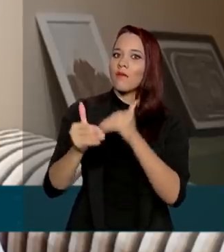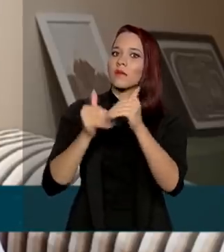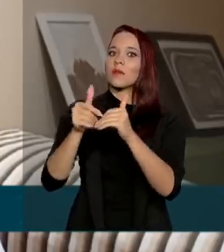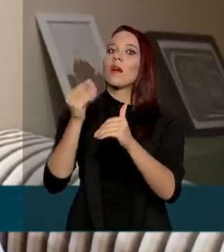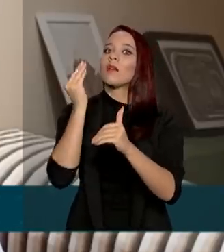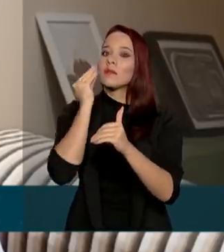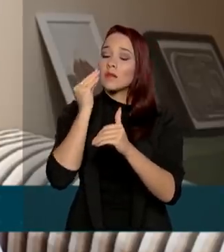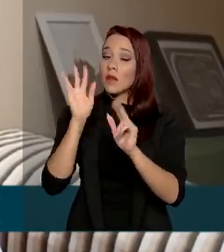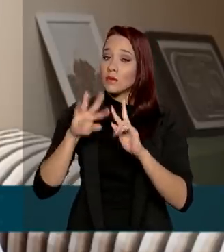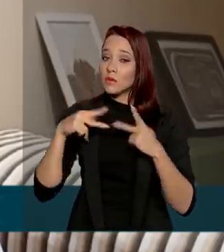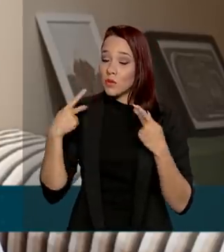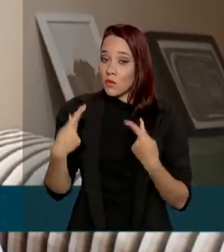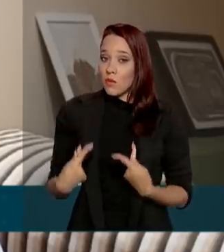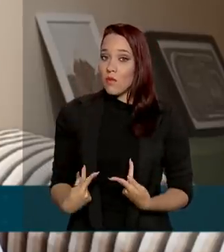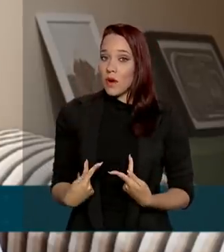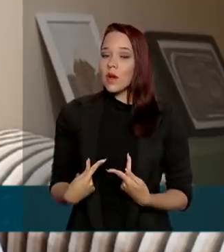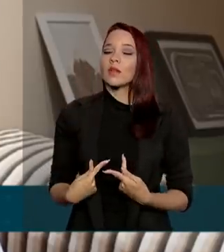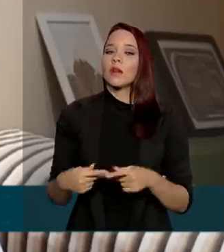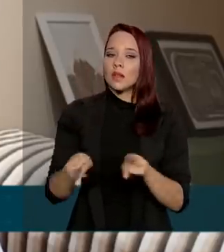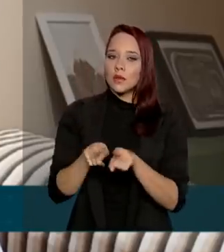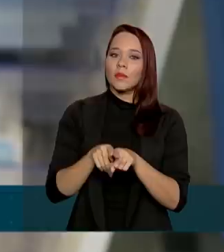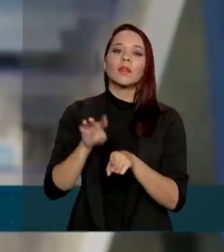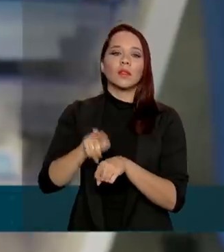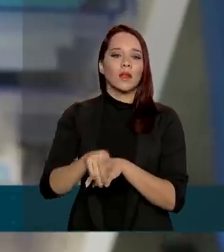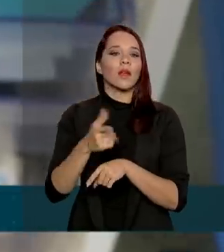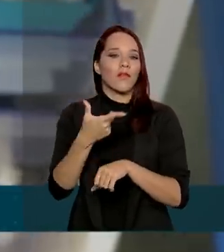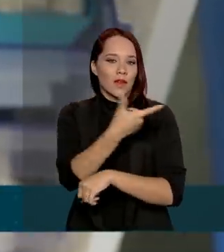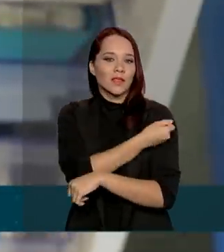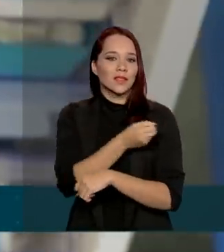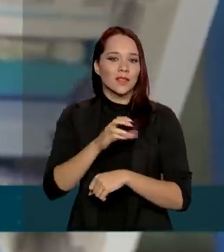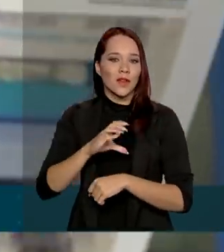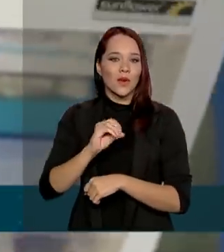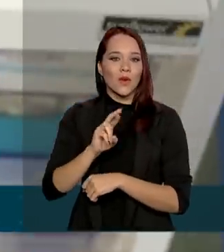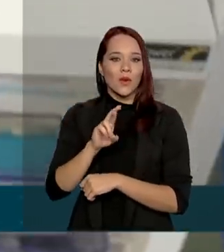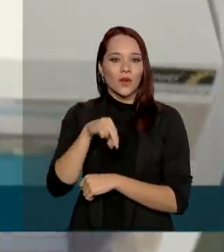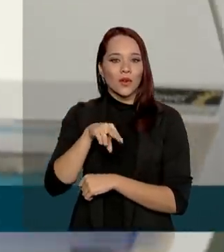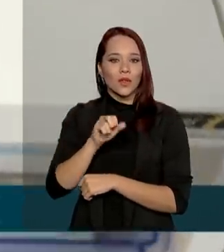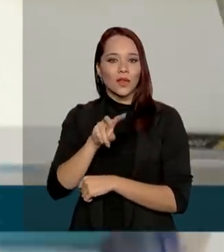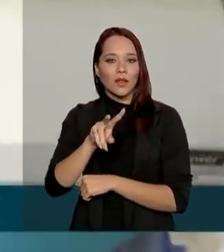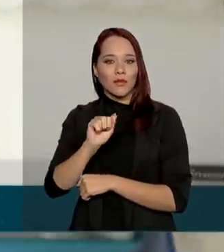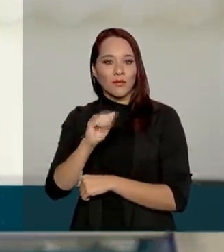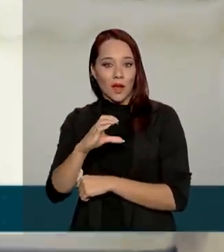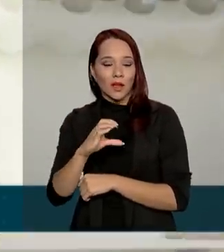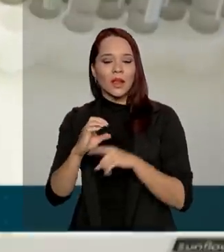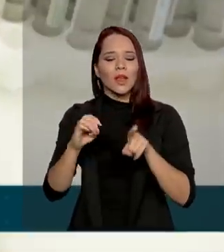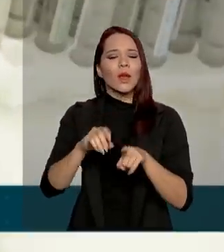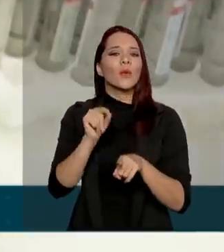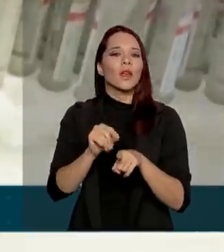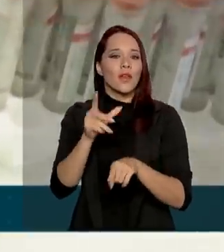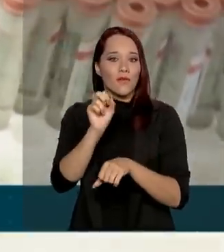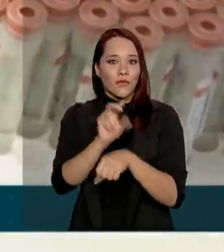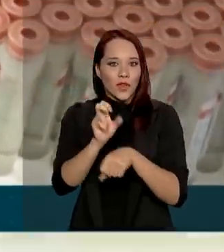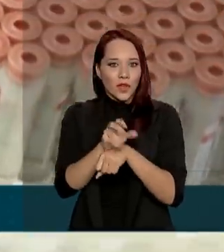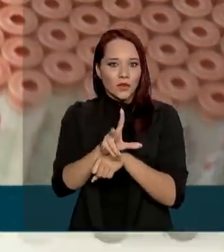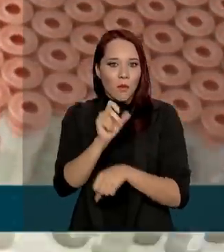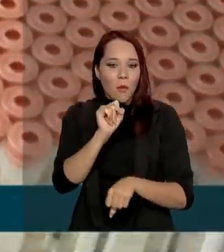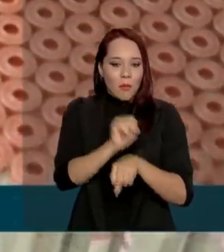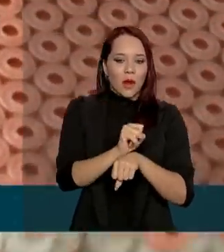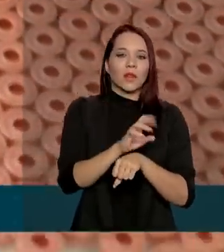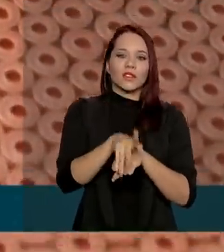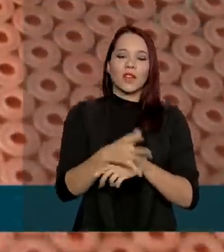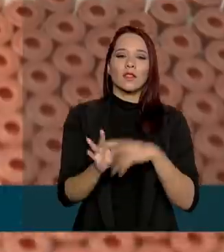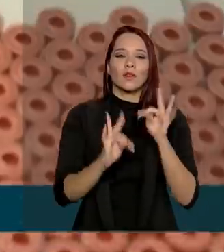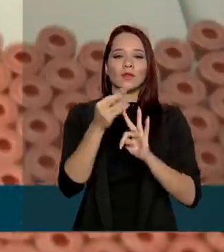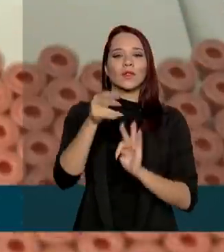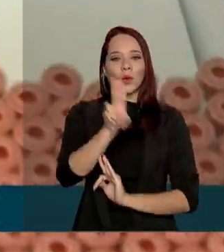testes em humanos, incluindo a Coronavac. A vacina é produzida a partir do vírus inativado, uma tecnologia já em